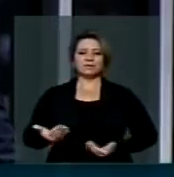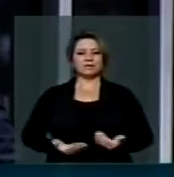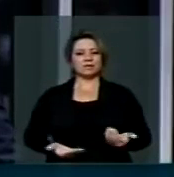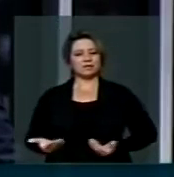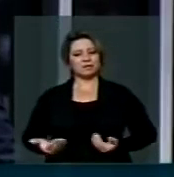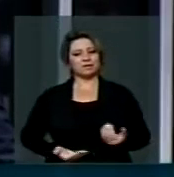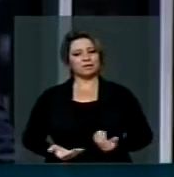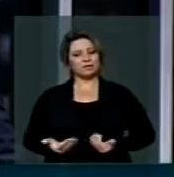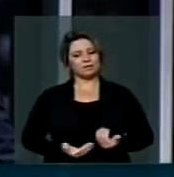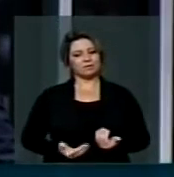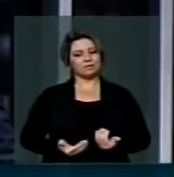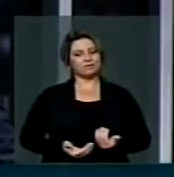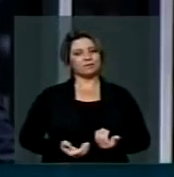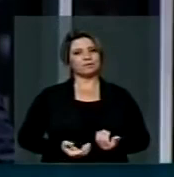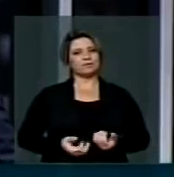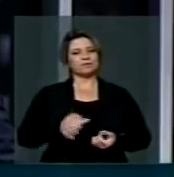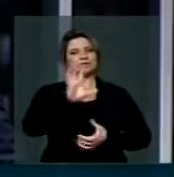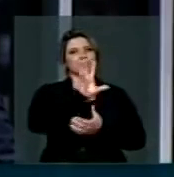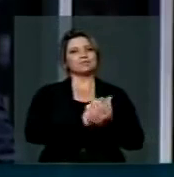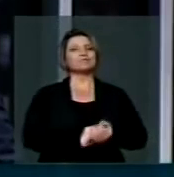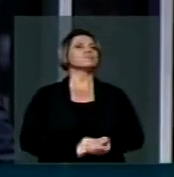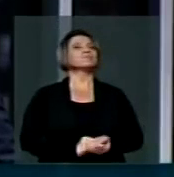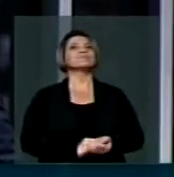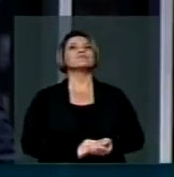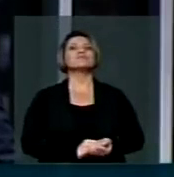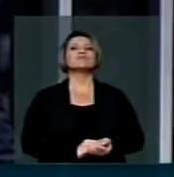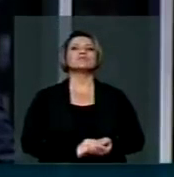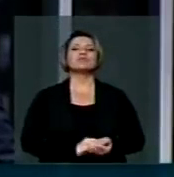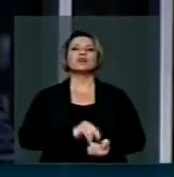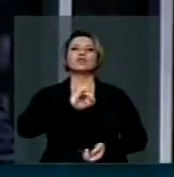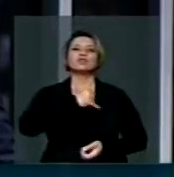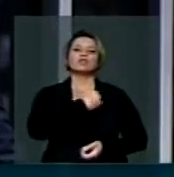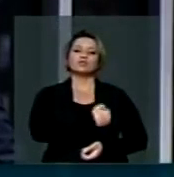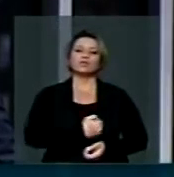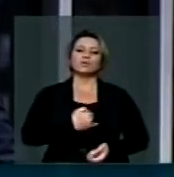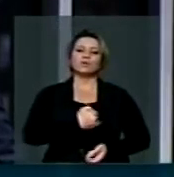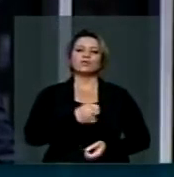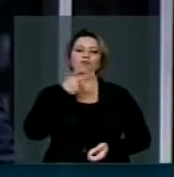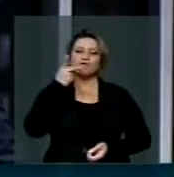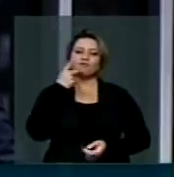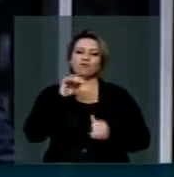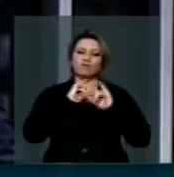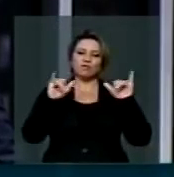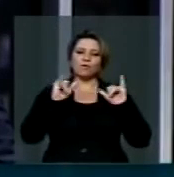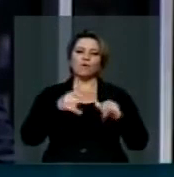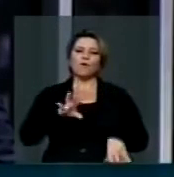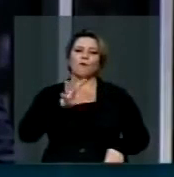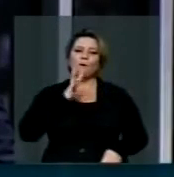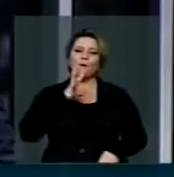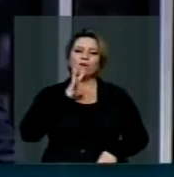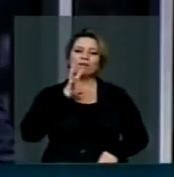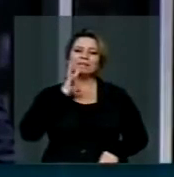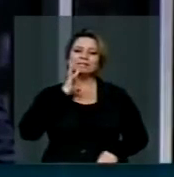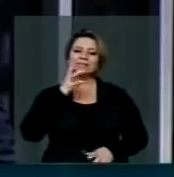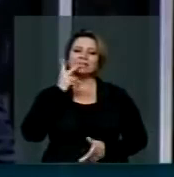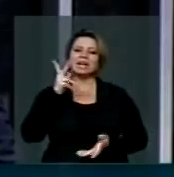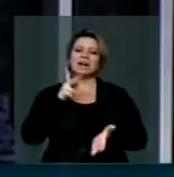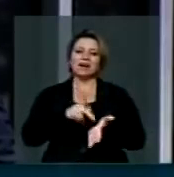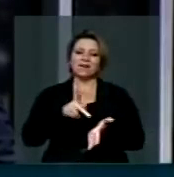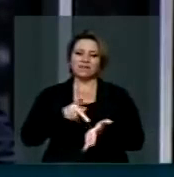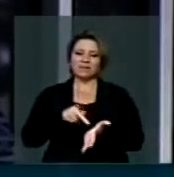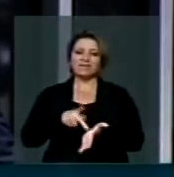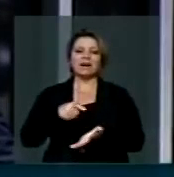discípulo do Senhor Jesus. João disse, e conhecereis a verdade, e a verdade vos libertará.